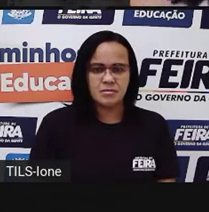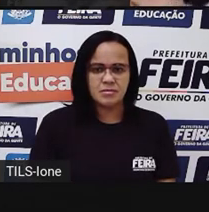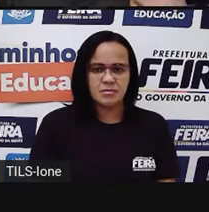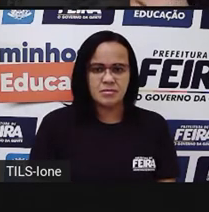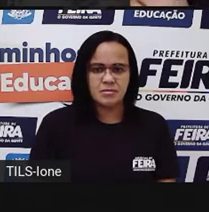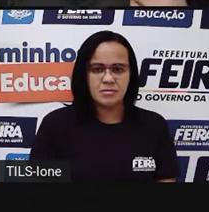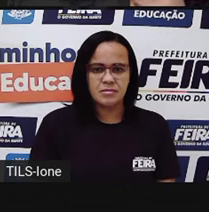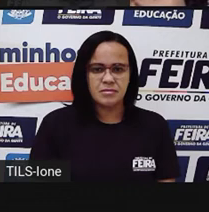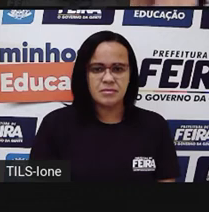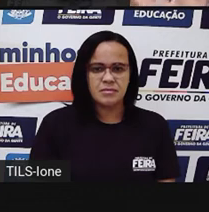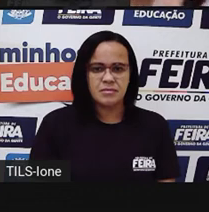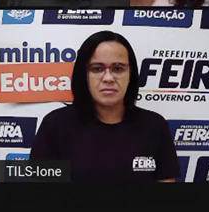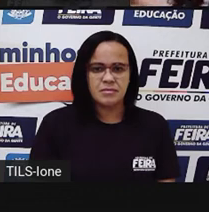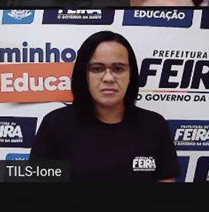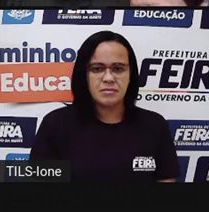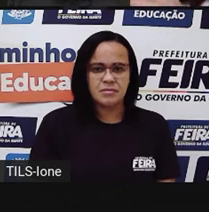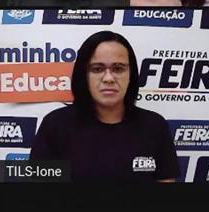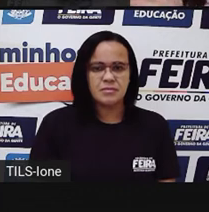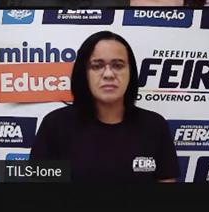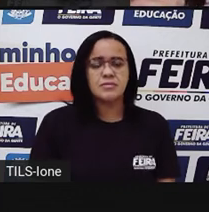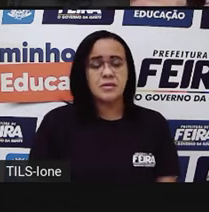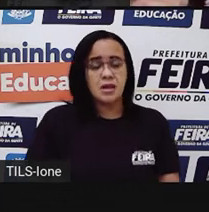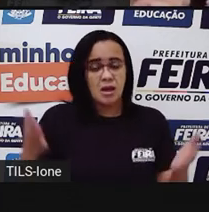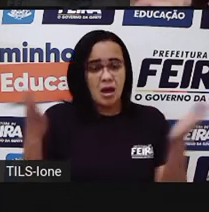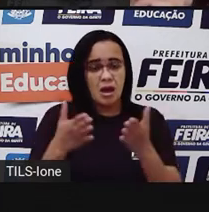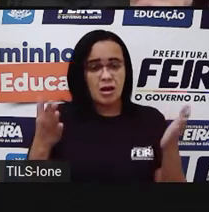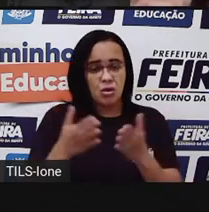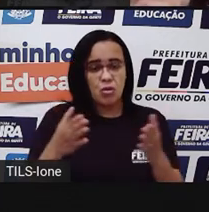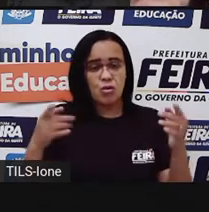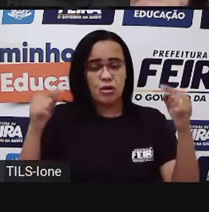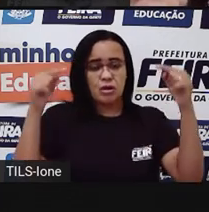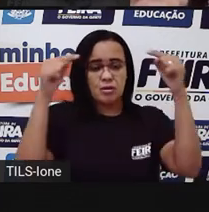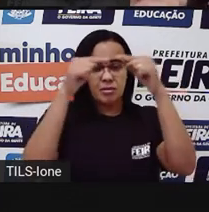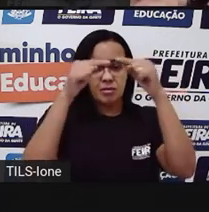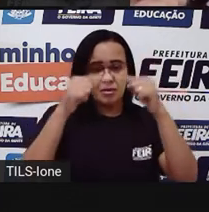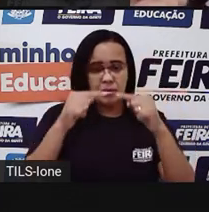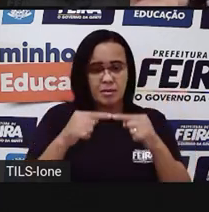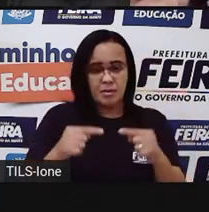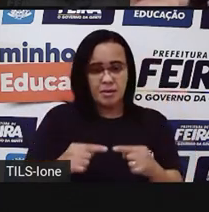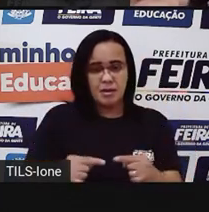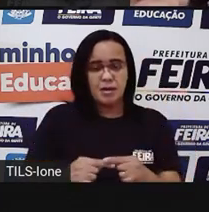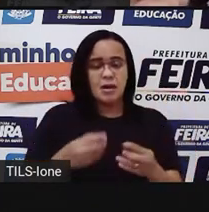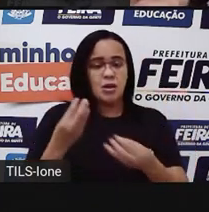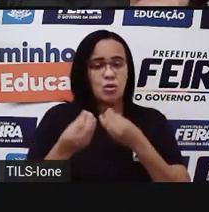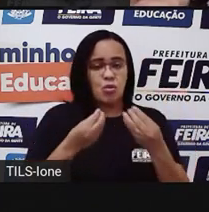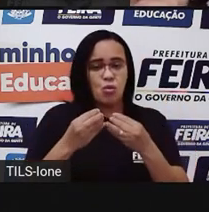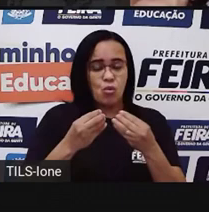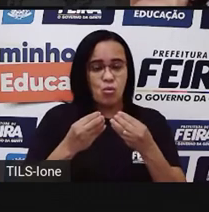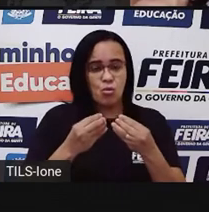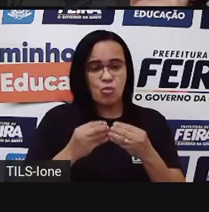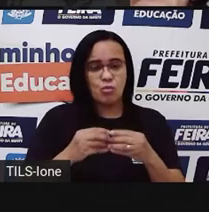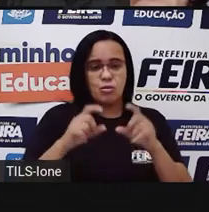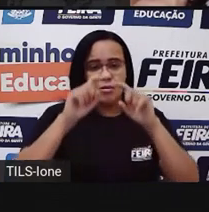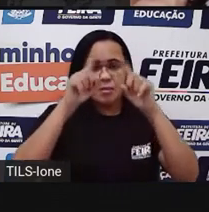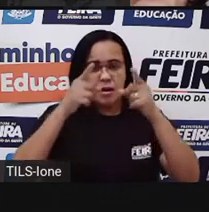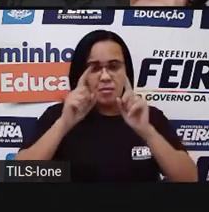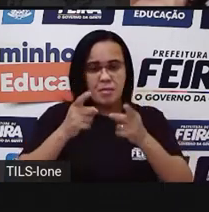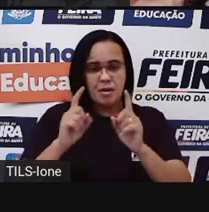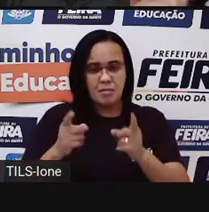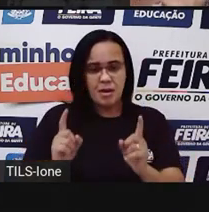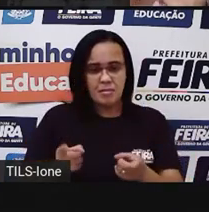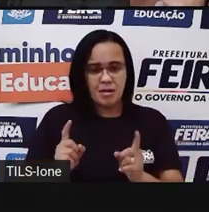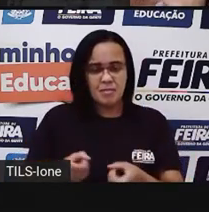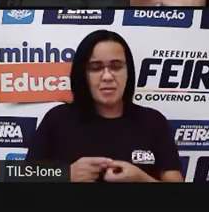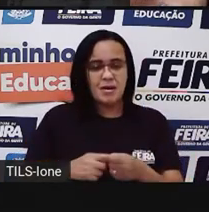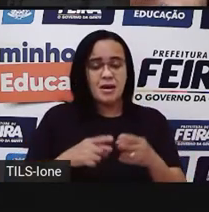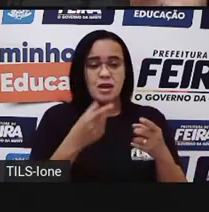A Prova vai tirar e a gente vai ligar ao dinheiro, tá certo? Então, aqui é a cédula de 5 reais, ó. Deixa eu botar ela